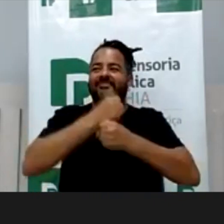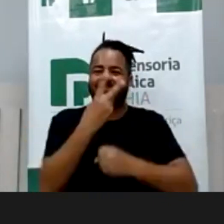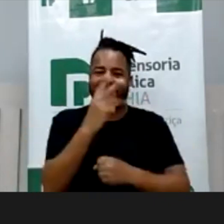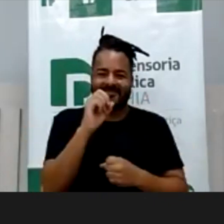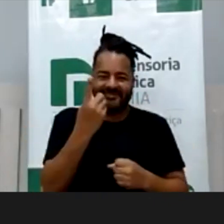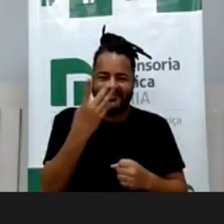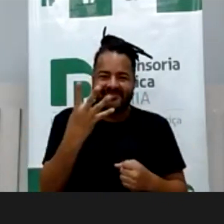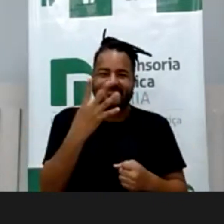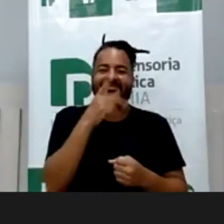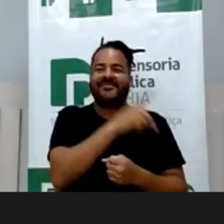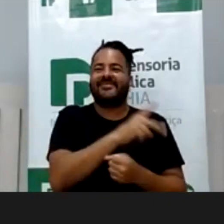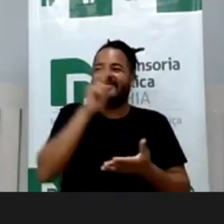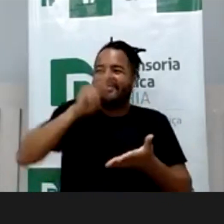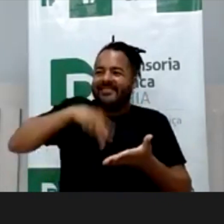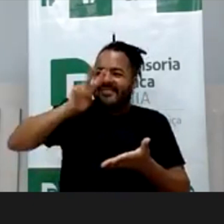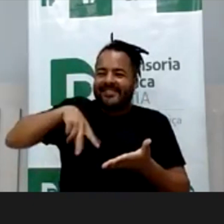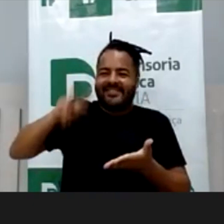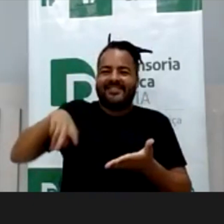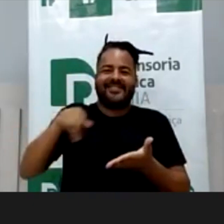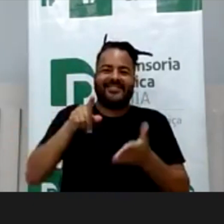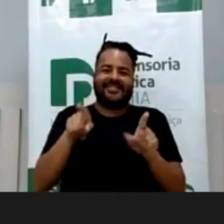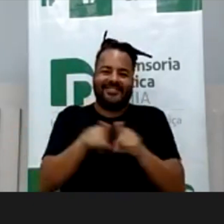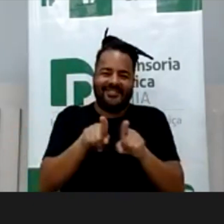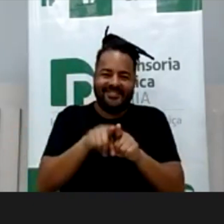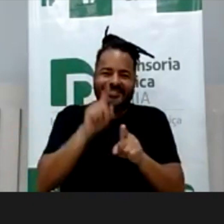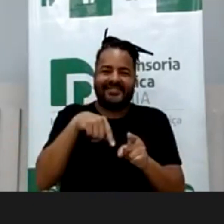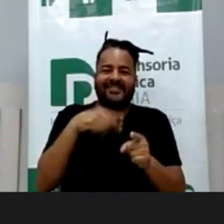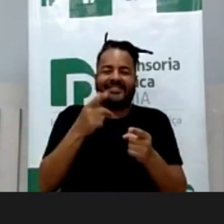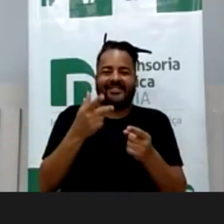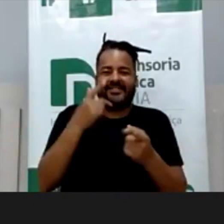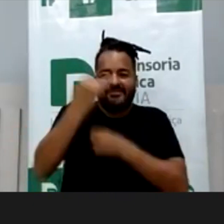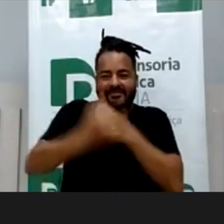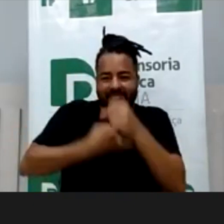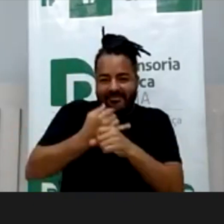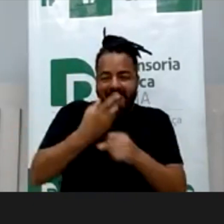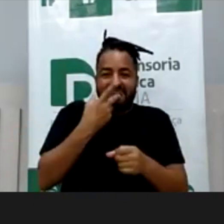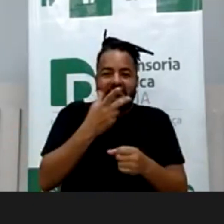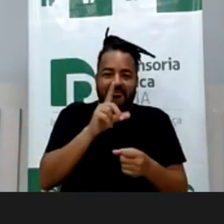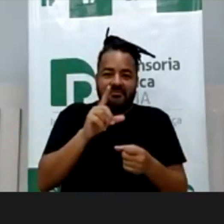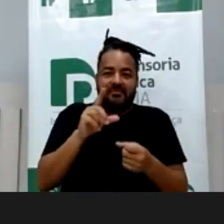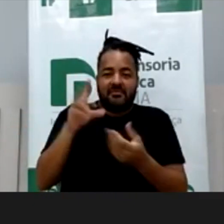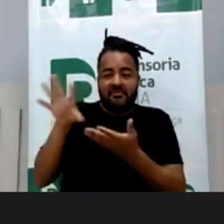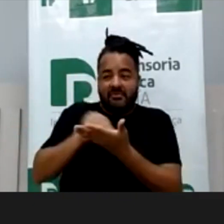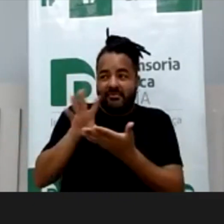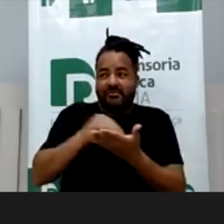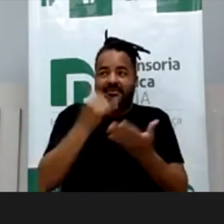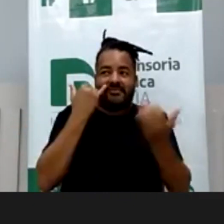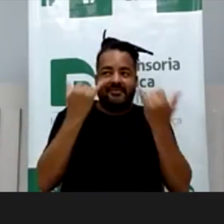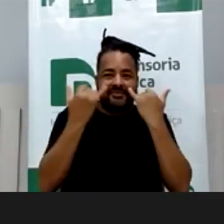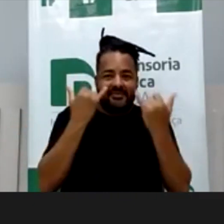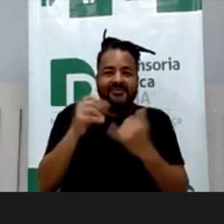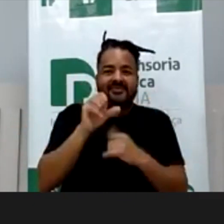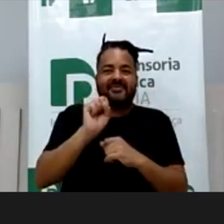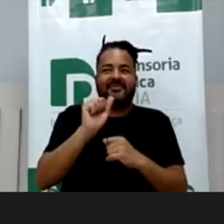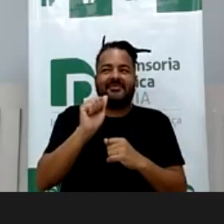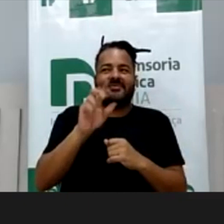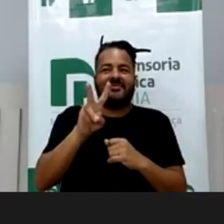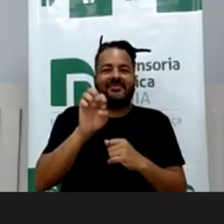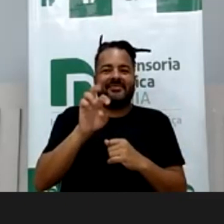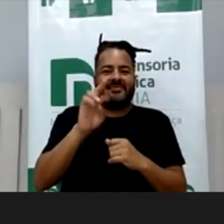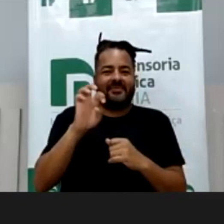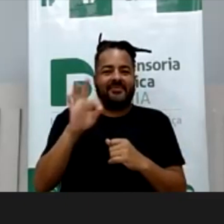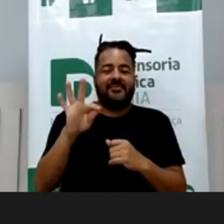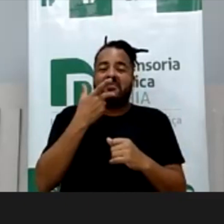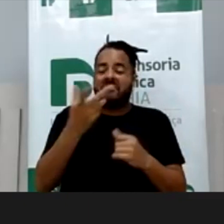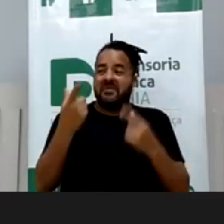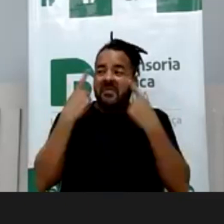Safernet, né, a Safernet também traz um pouco isso, recentemente eu participei de, fiz alguns atendimentos relacionados à violência nas escolas,